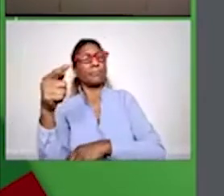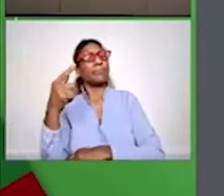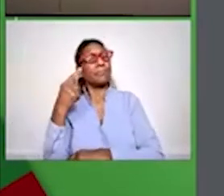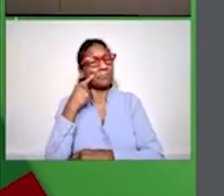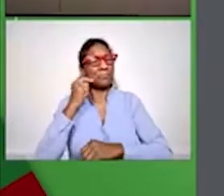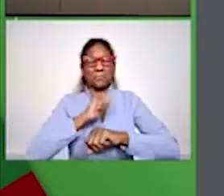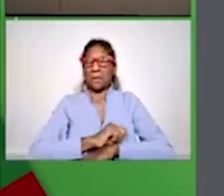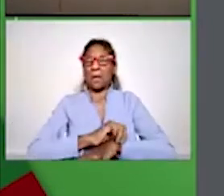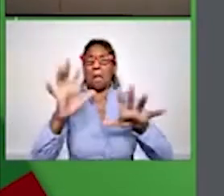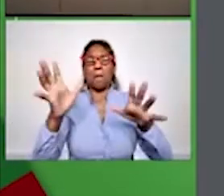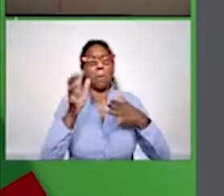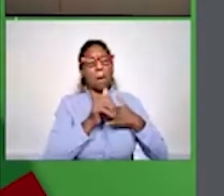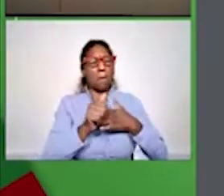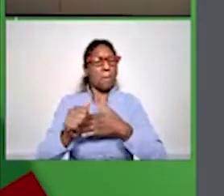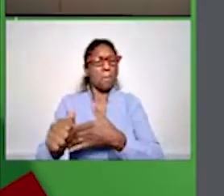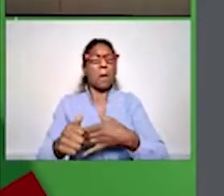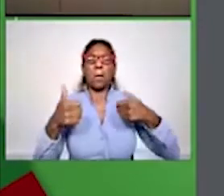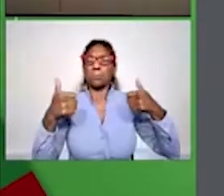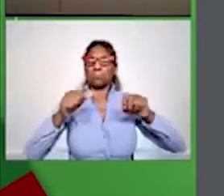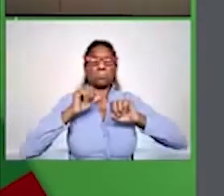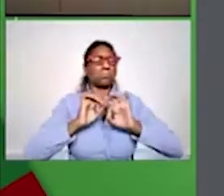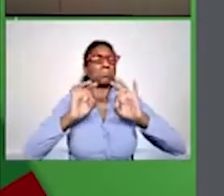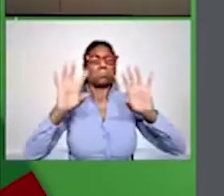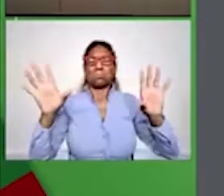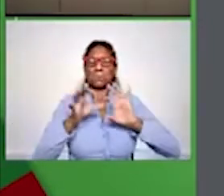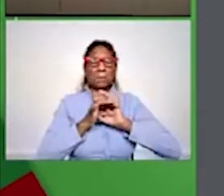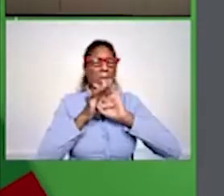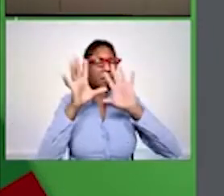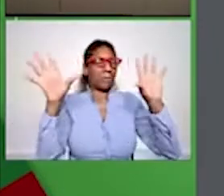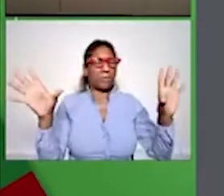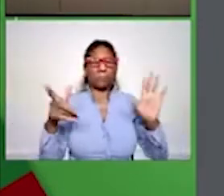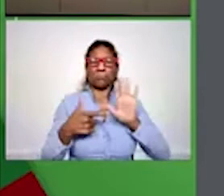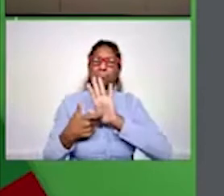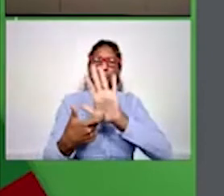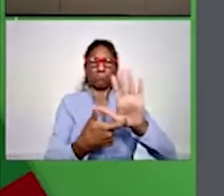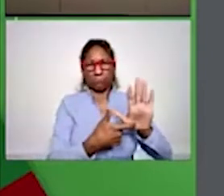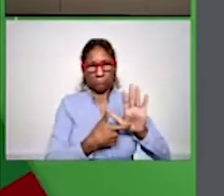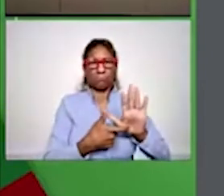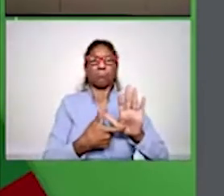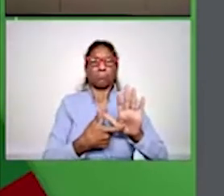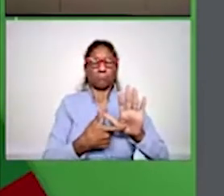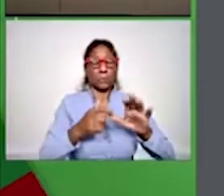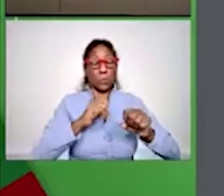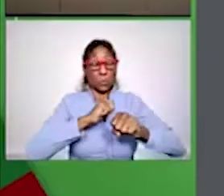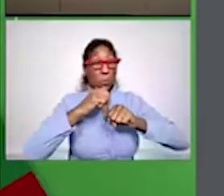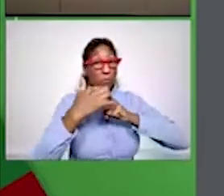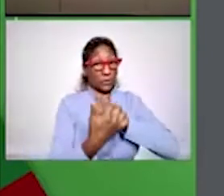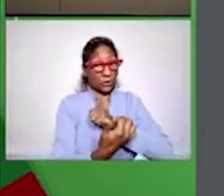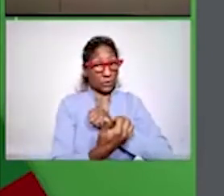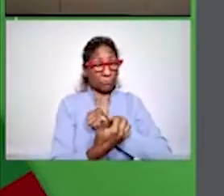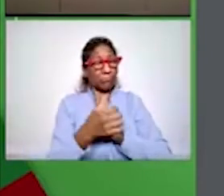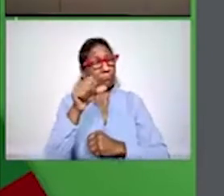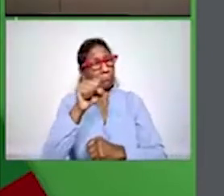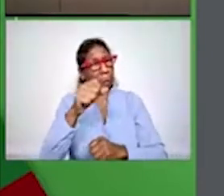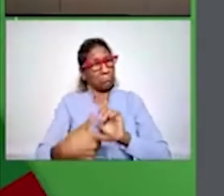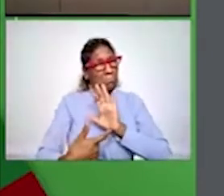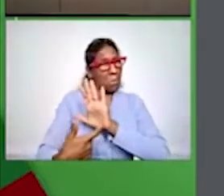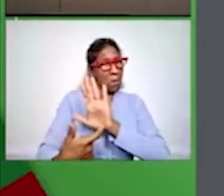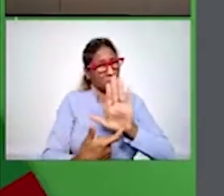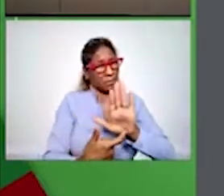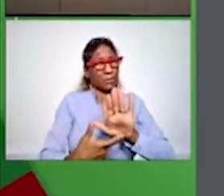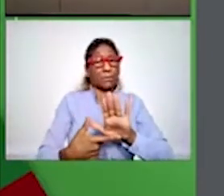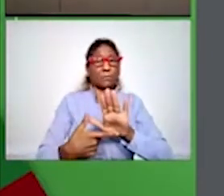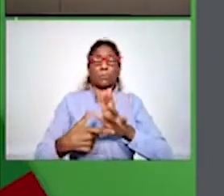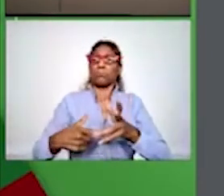acompanhamento dos portais de transparência em relação ao Covid. E entre os